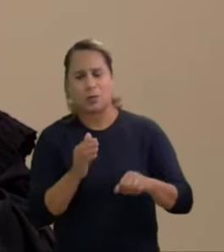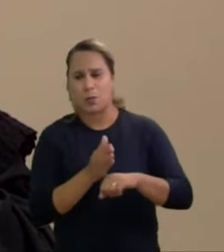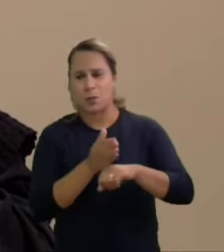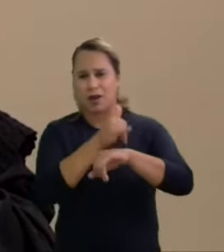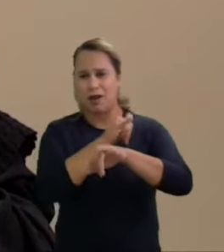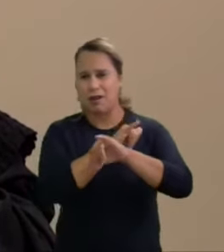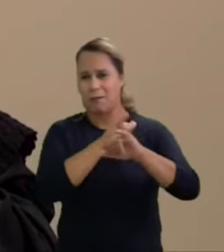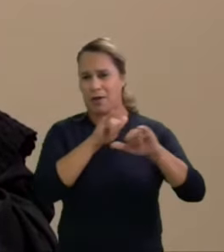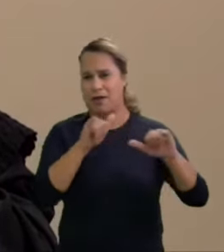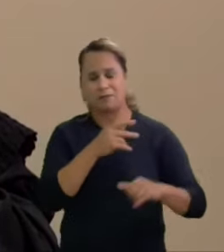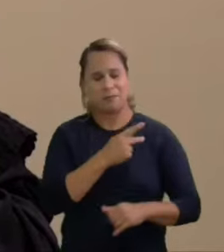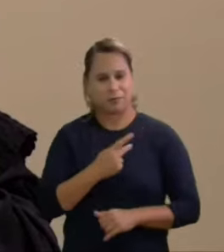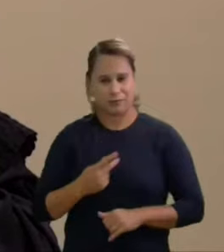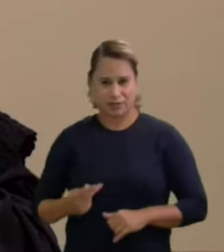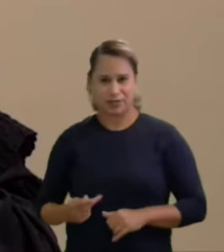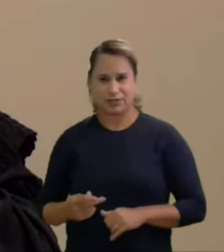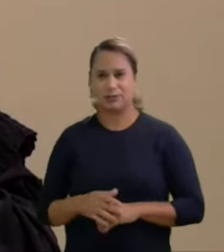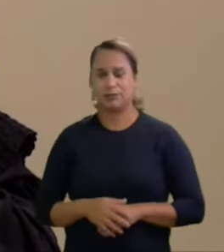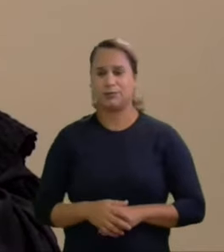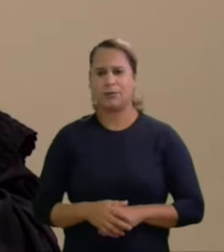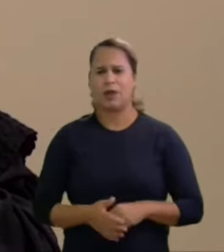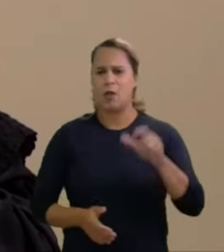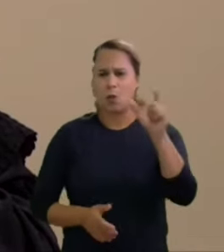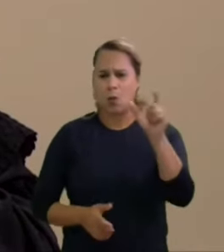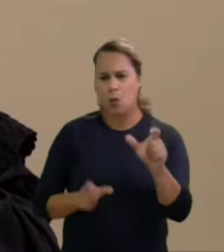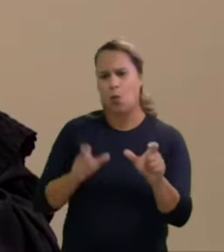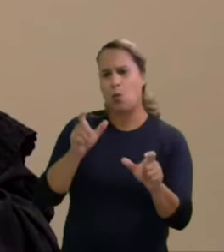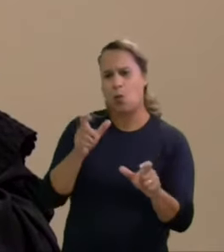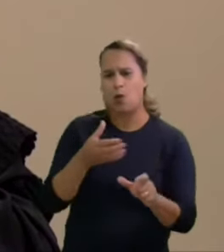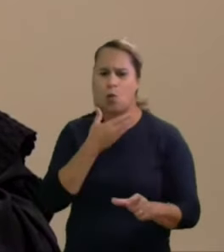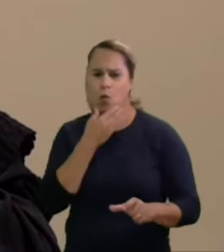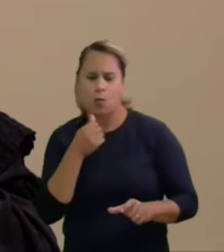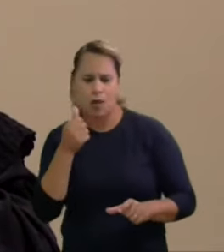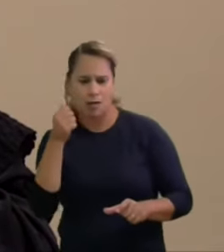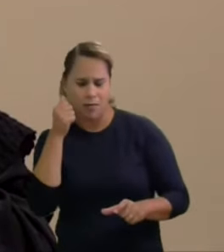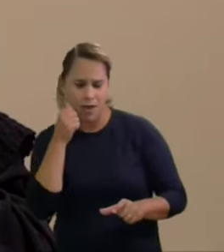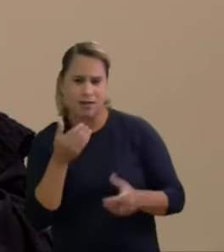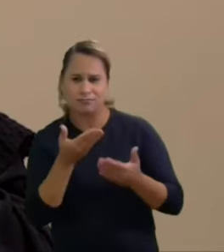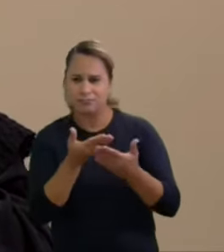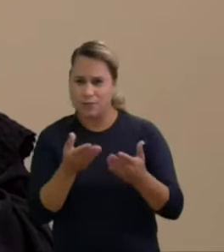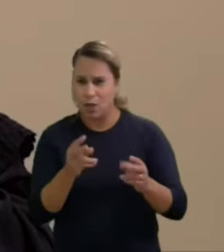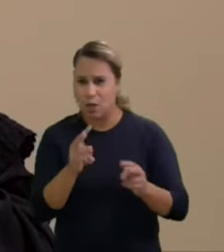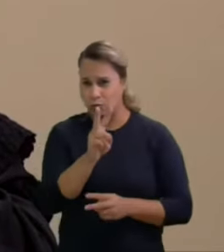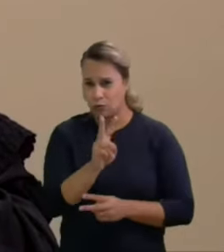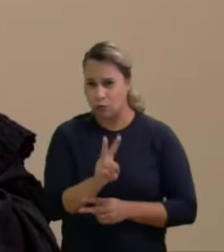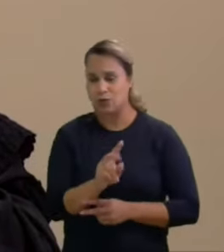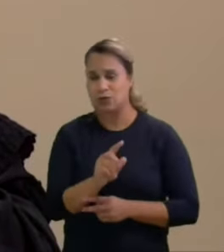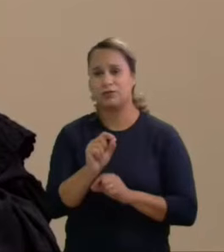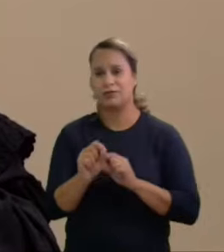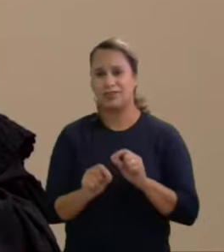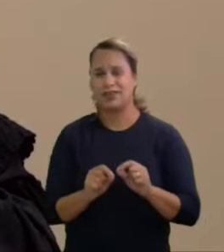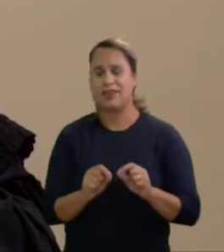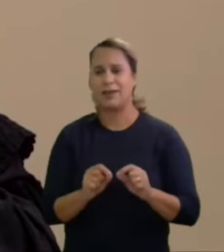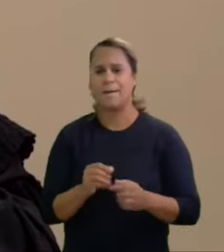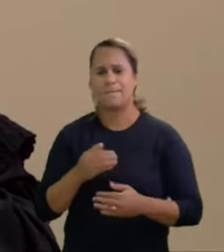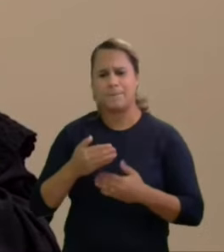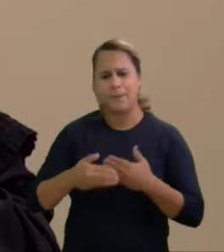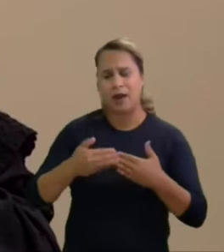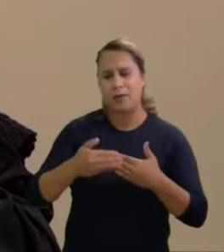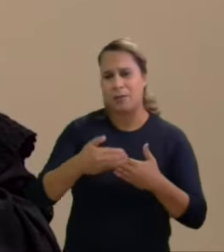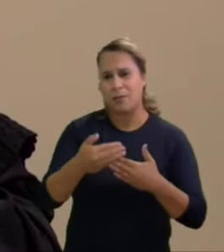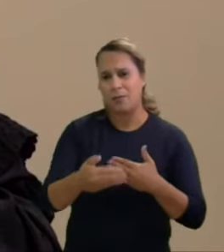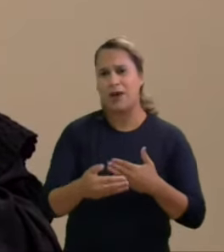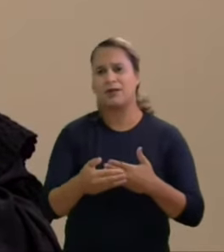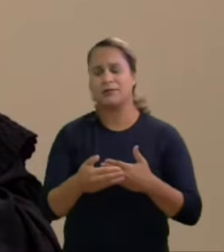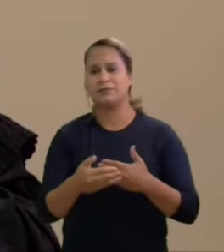correlação entre os dois protagonistas da operação criminal ambos tendo obtido a projeção nacional em processo que se manteve por meses a fio em horário a nova televisão brasileira